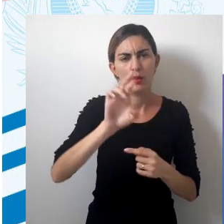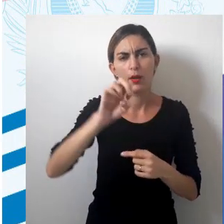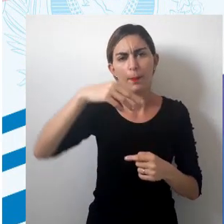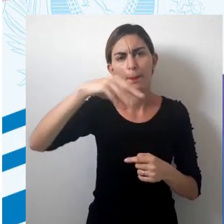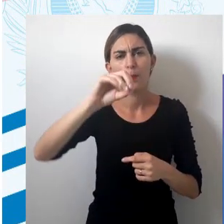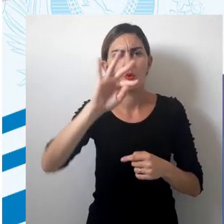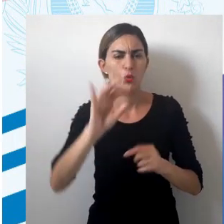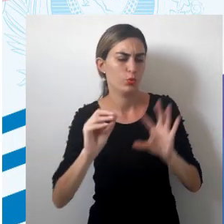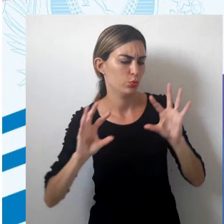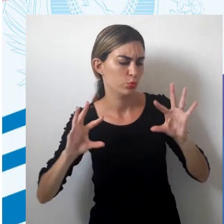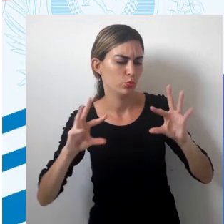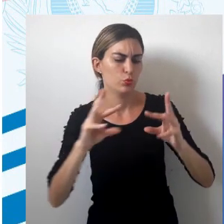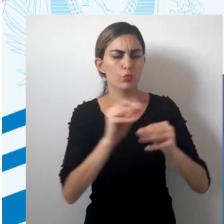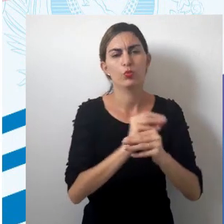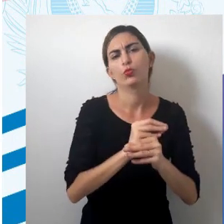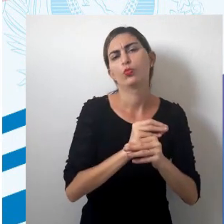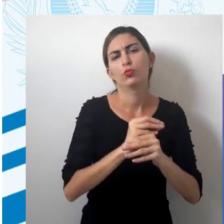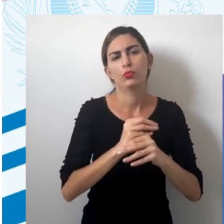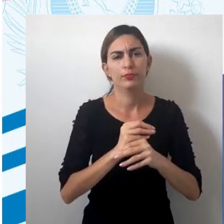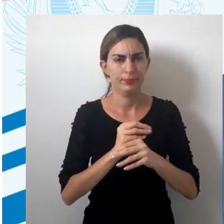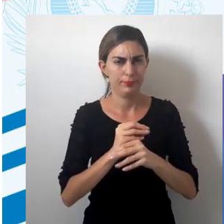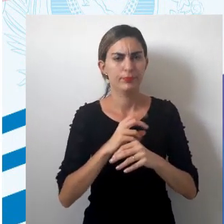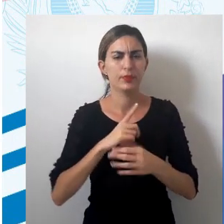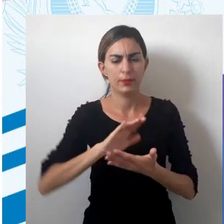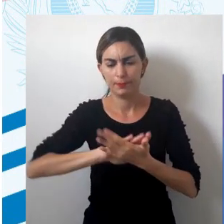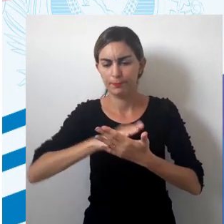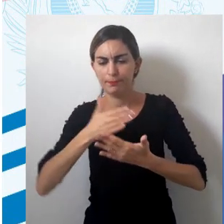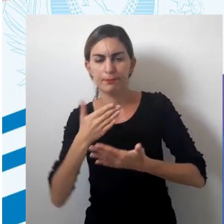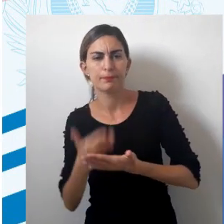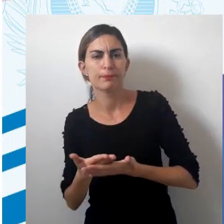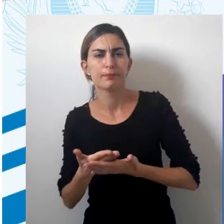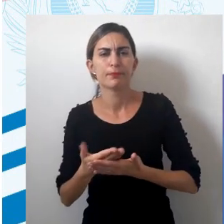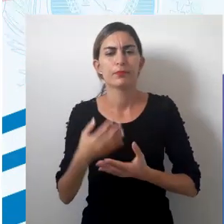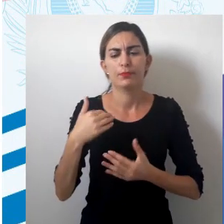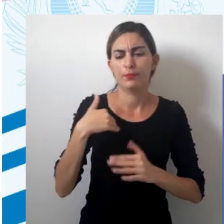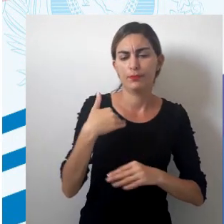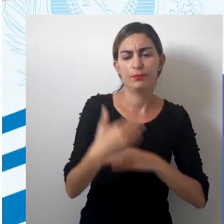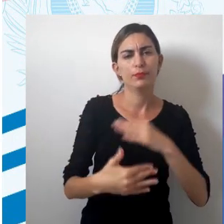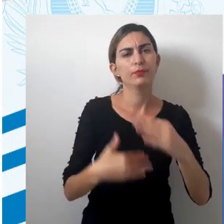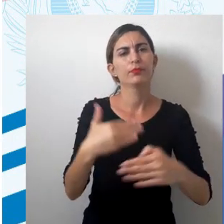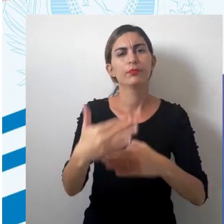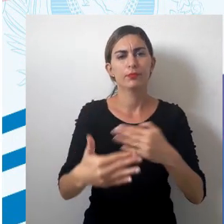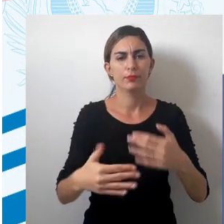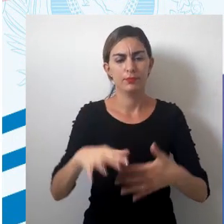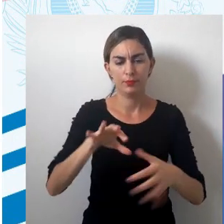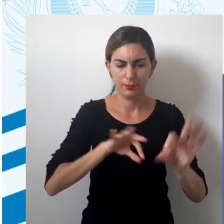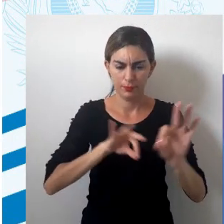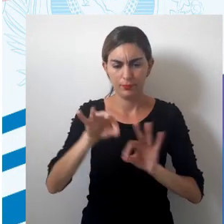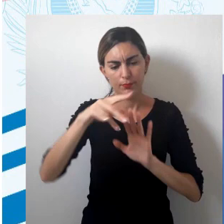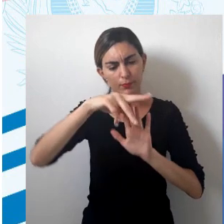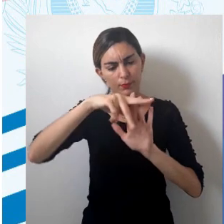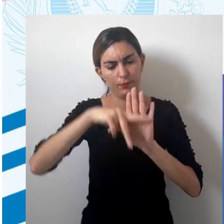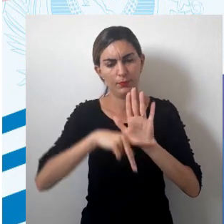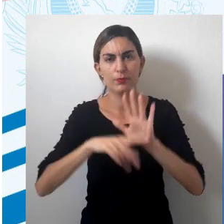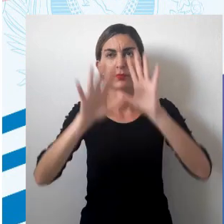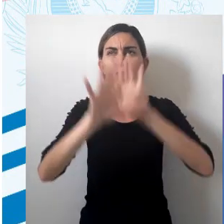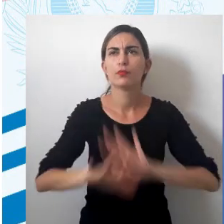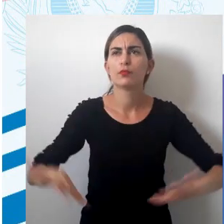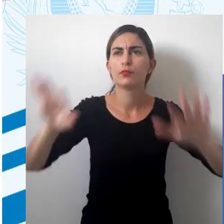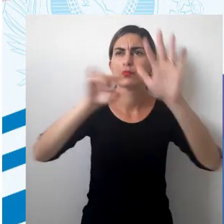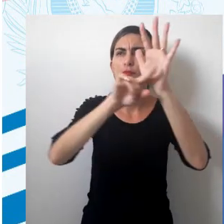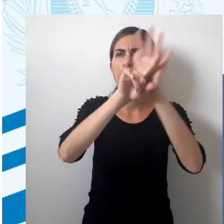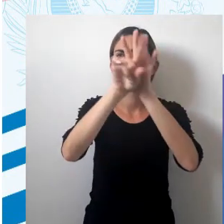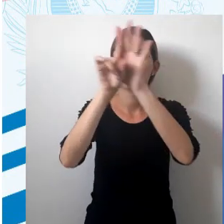Todos esses elementos, eles traduzem um processo de planejamento do espaço,